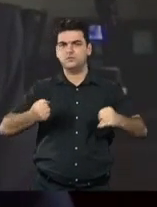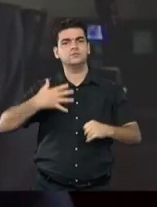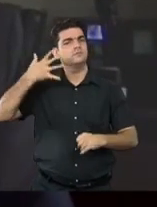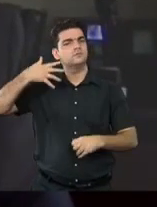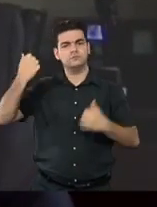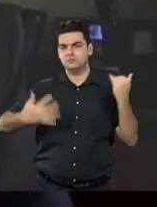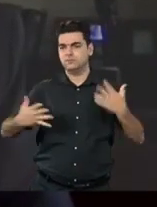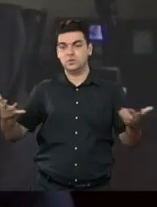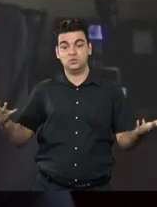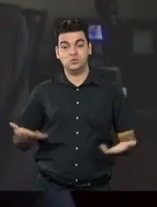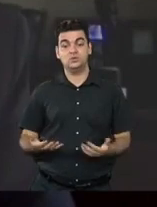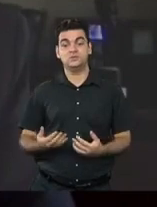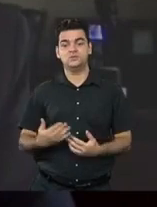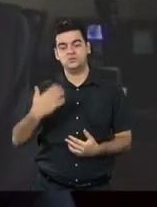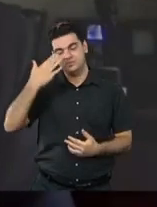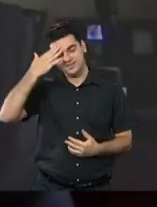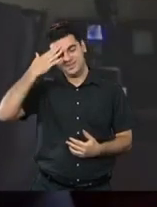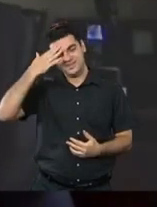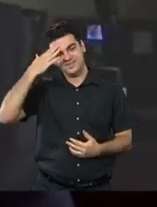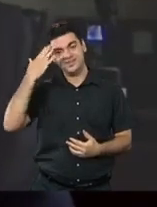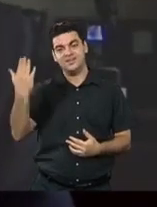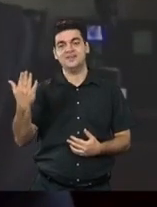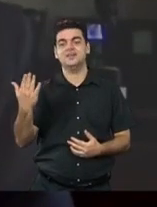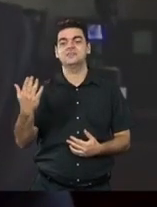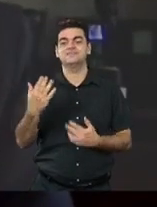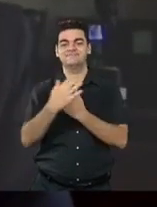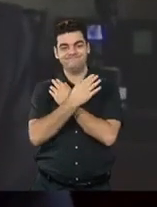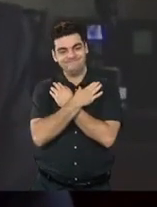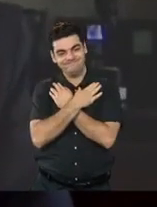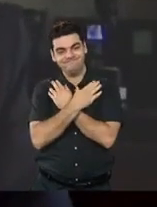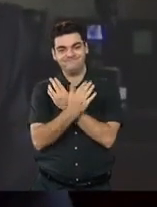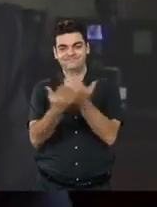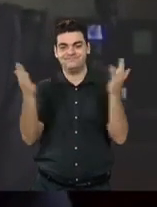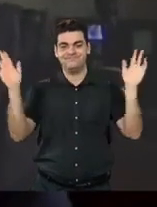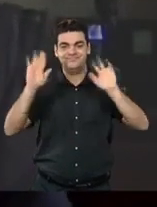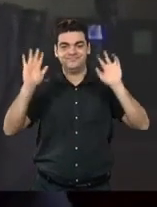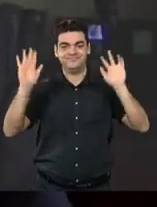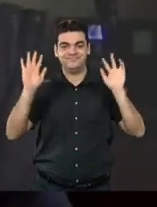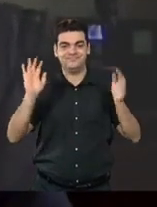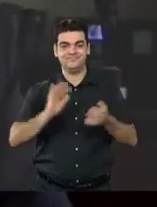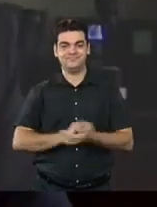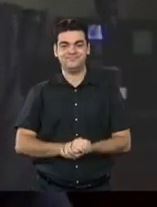proporcionaram. Boa sorte, felicidade, grato de coração a todos. Tchau, tchau.